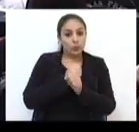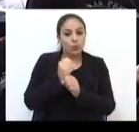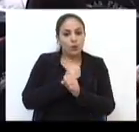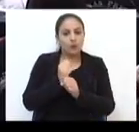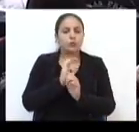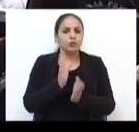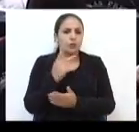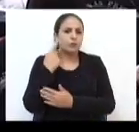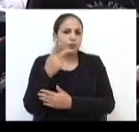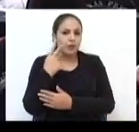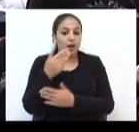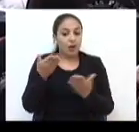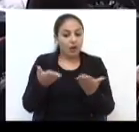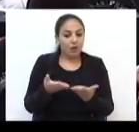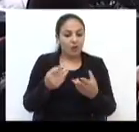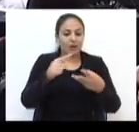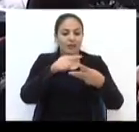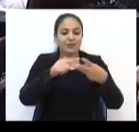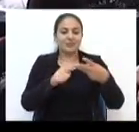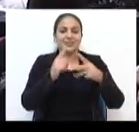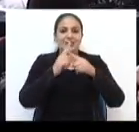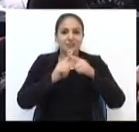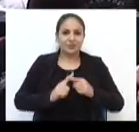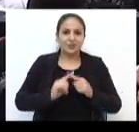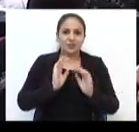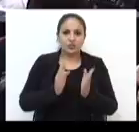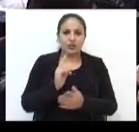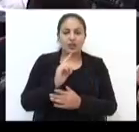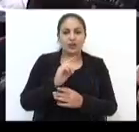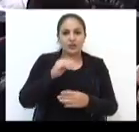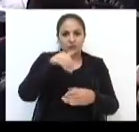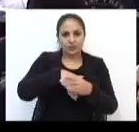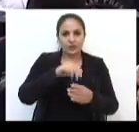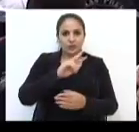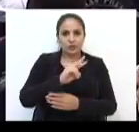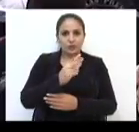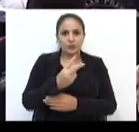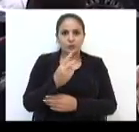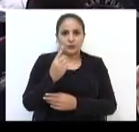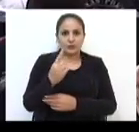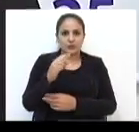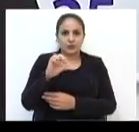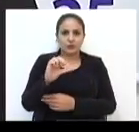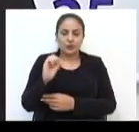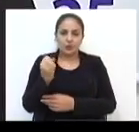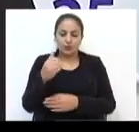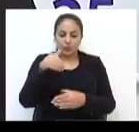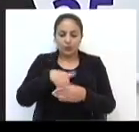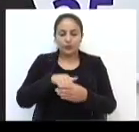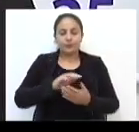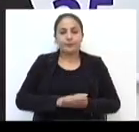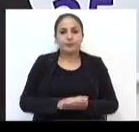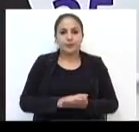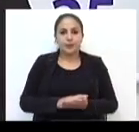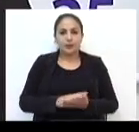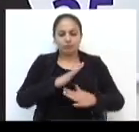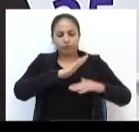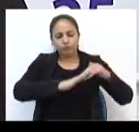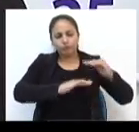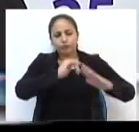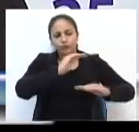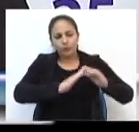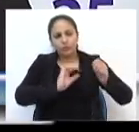e agora foi reeleito para o terceiro mandato com 2.198 votos. Uma construção feita